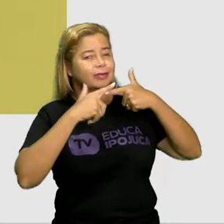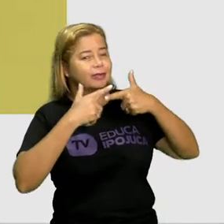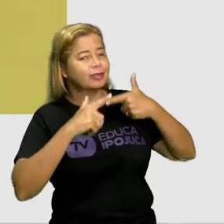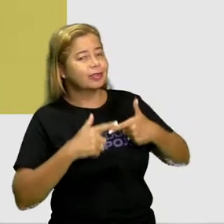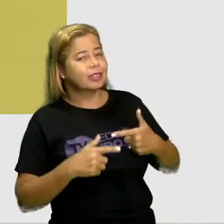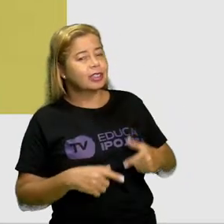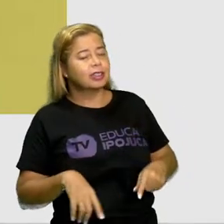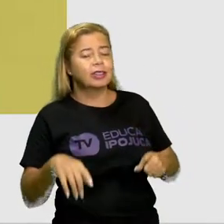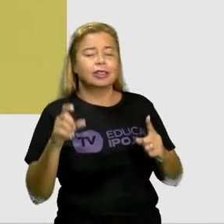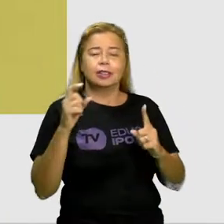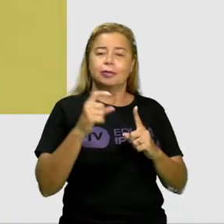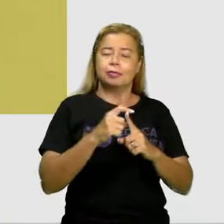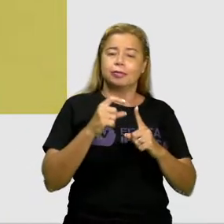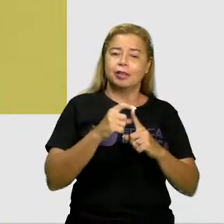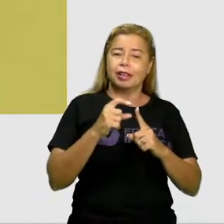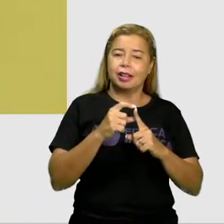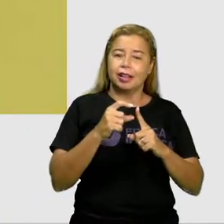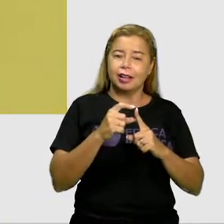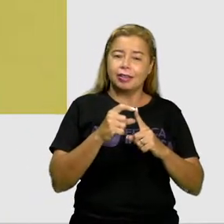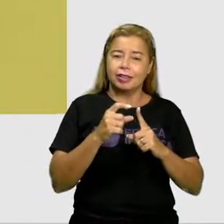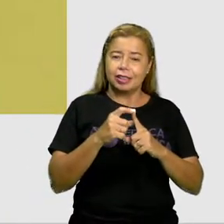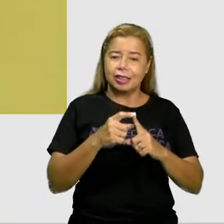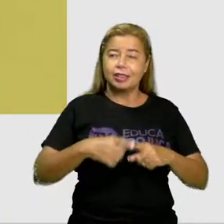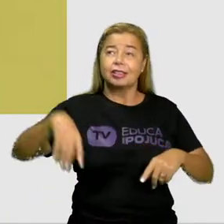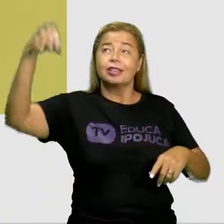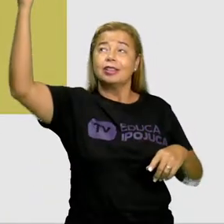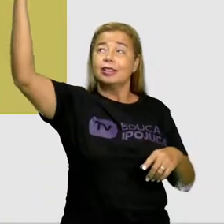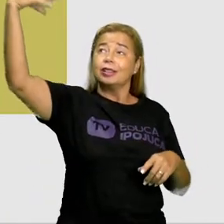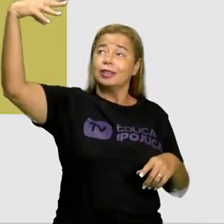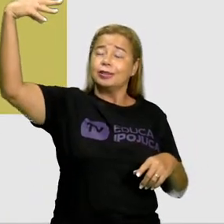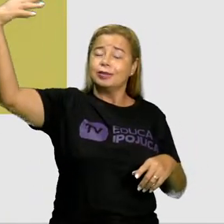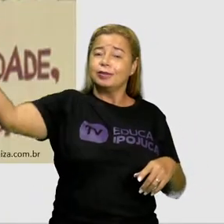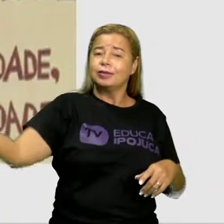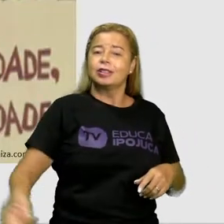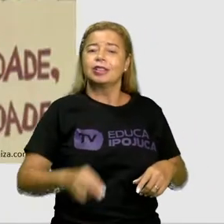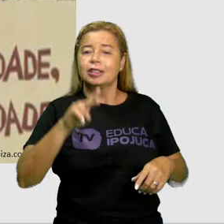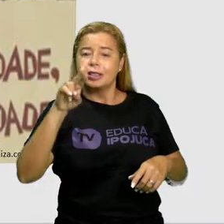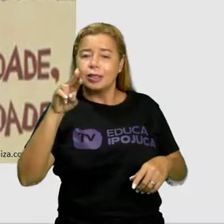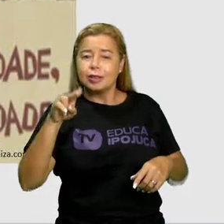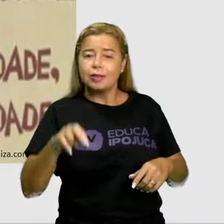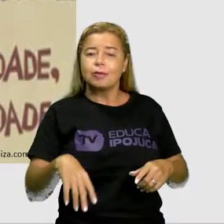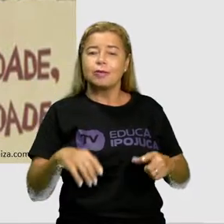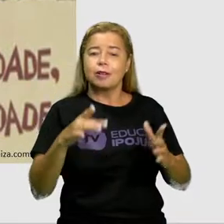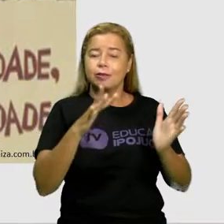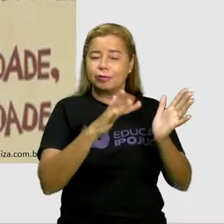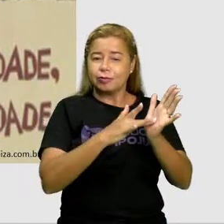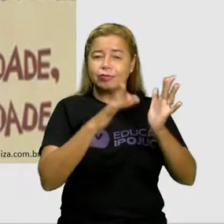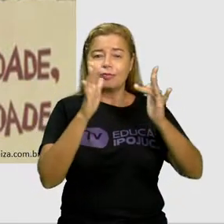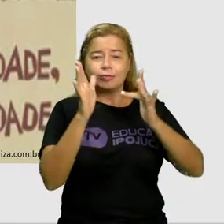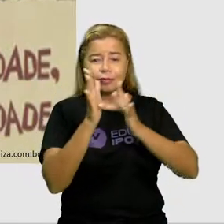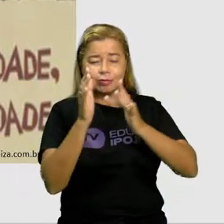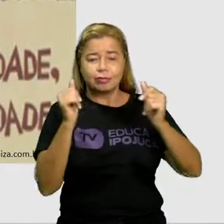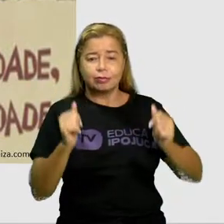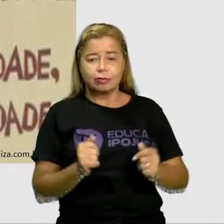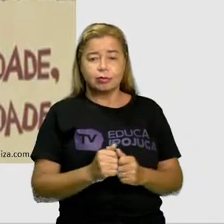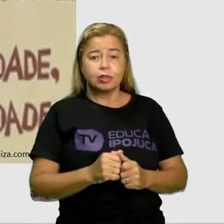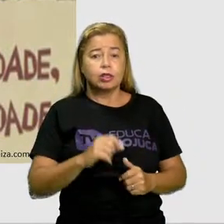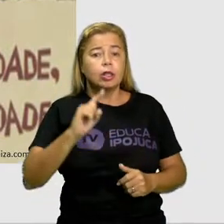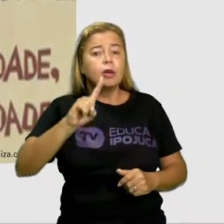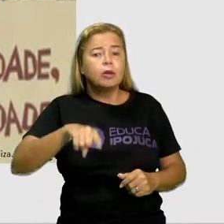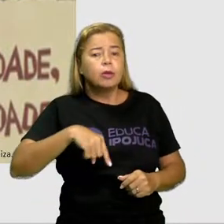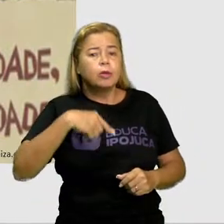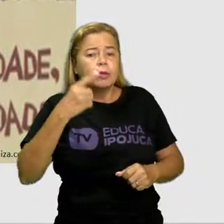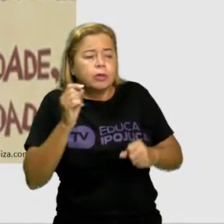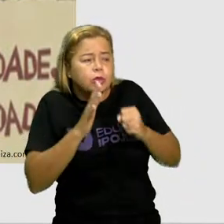brilhos, luz, como as palavras Jesus. Outras, trevas e